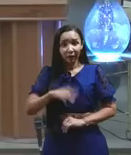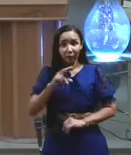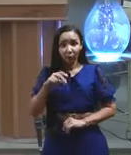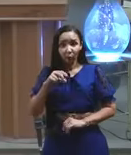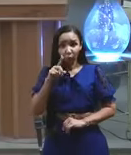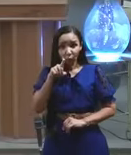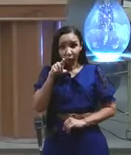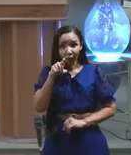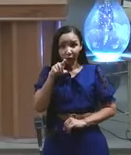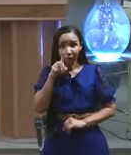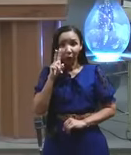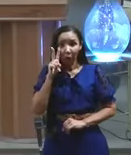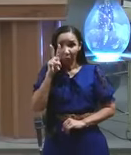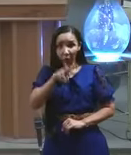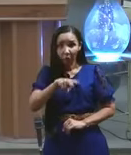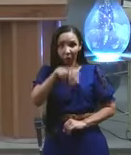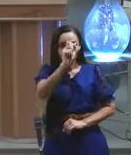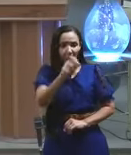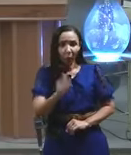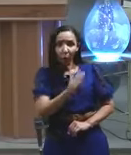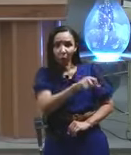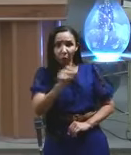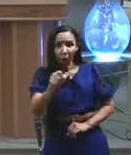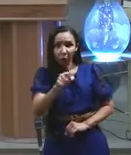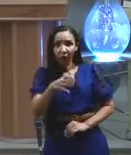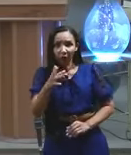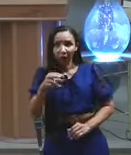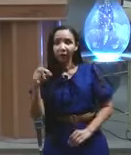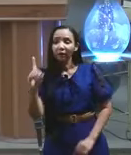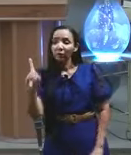o que na hora passe tranquilo